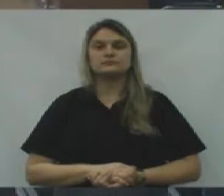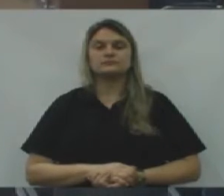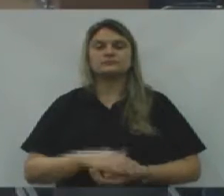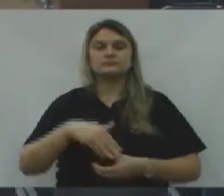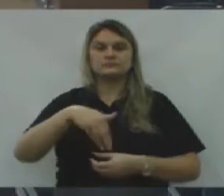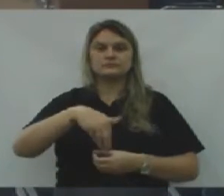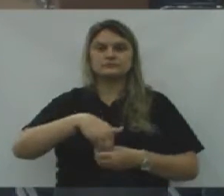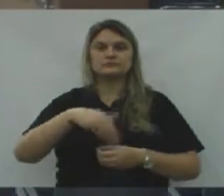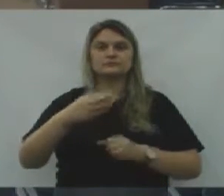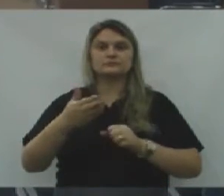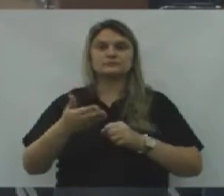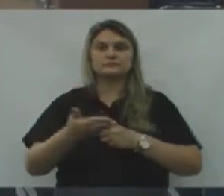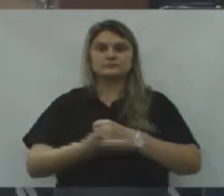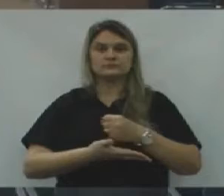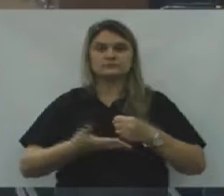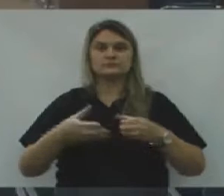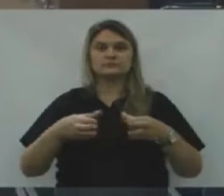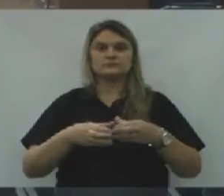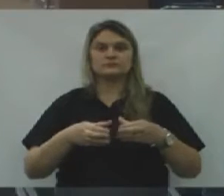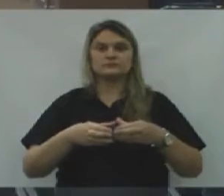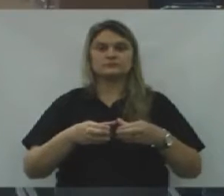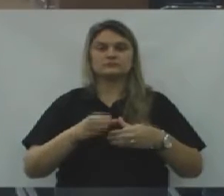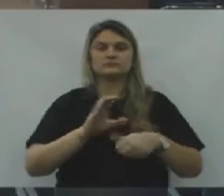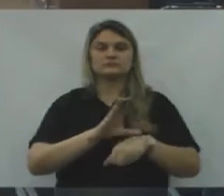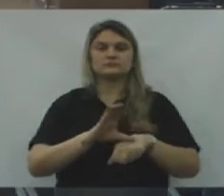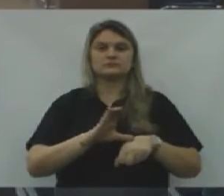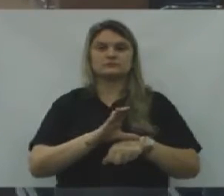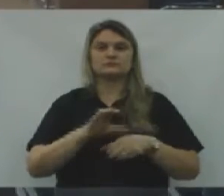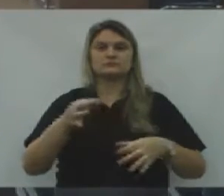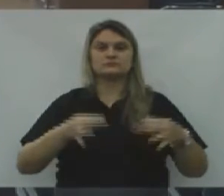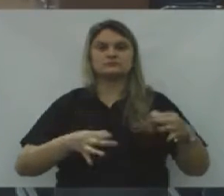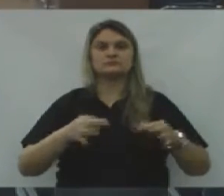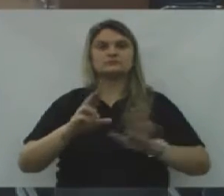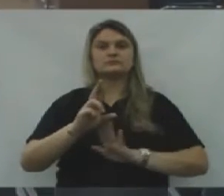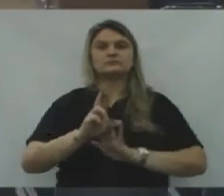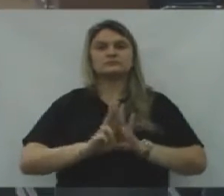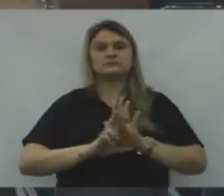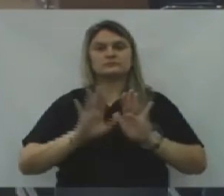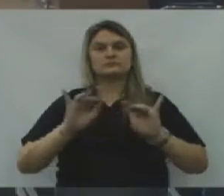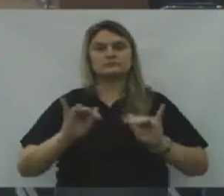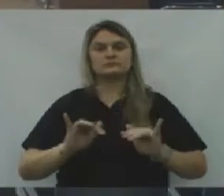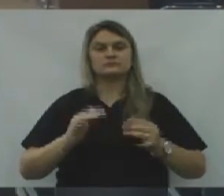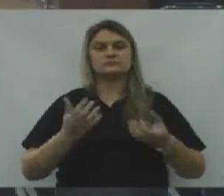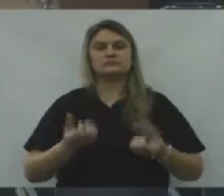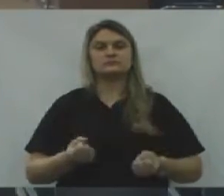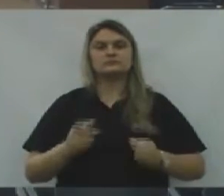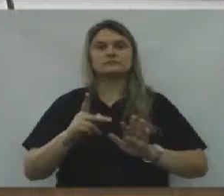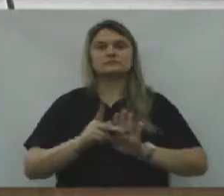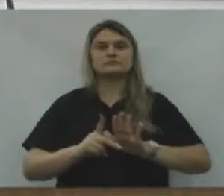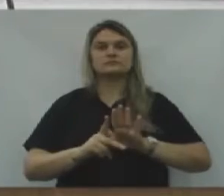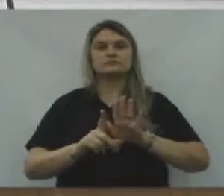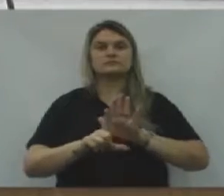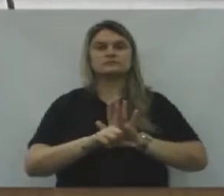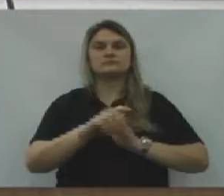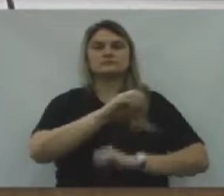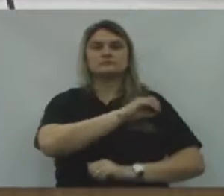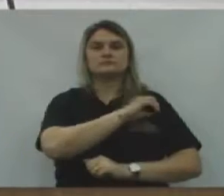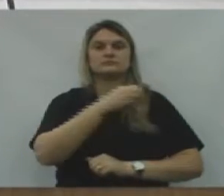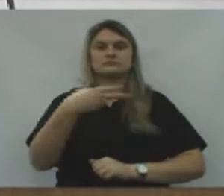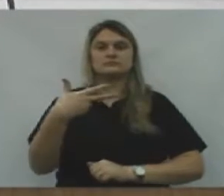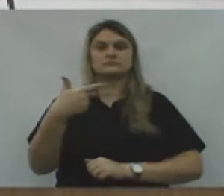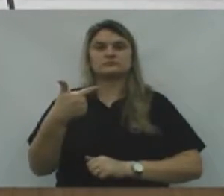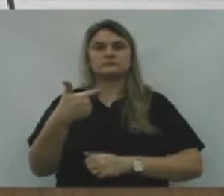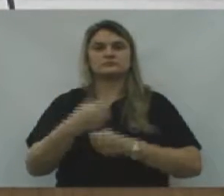Votação do parecer fundamentado da Comissão de Constituição, Justiça e Redação Final, favorável ao projeto de lei ordinária nº 31,